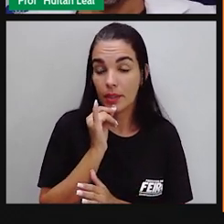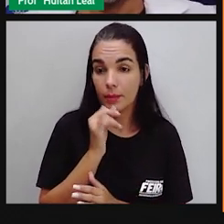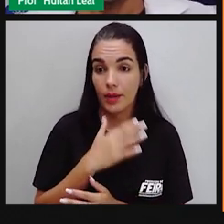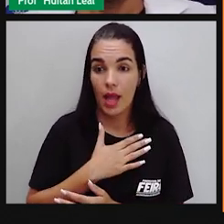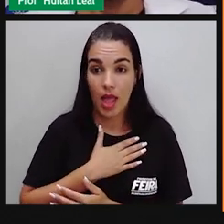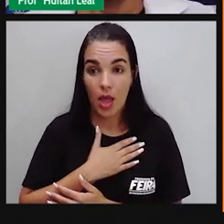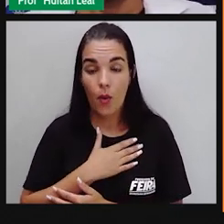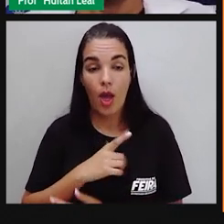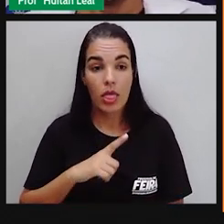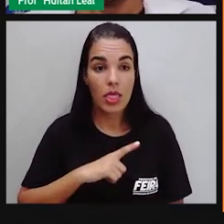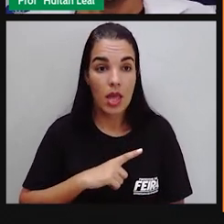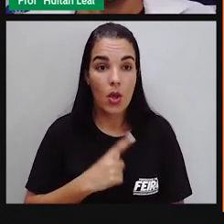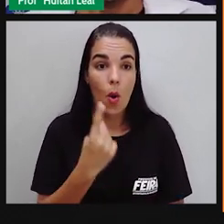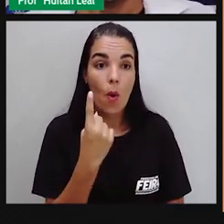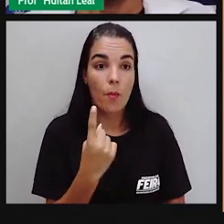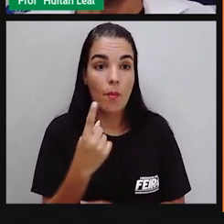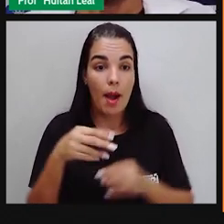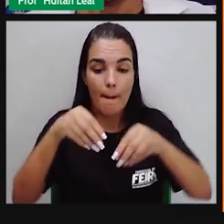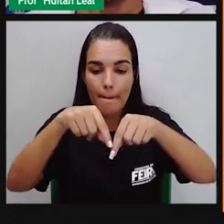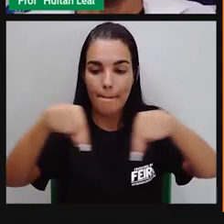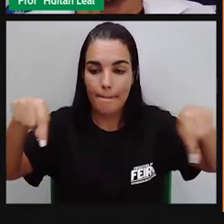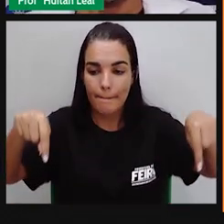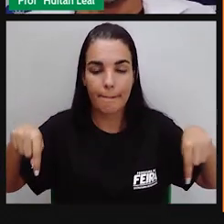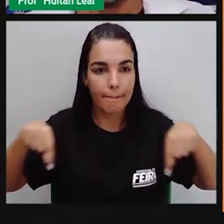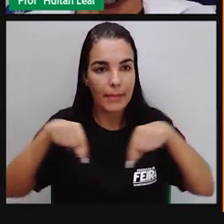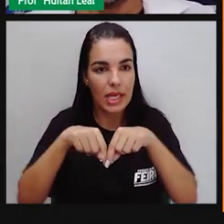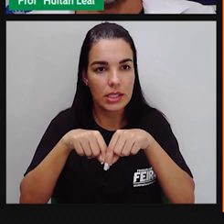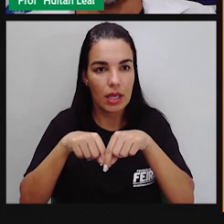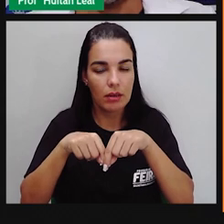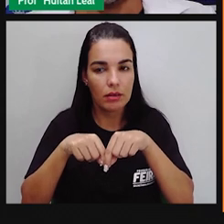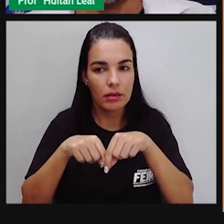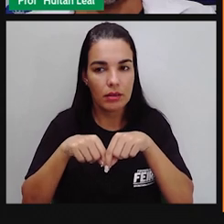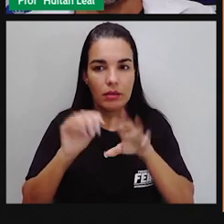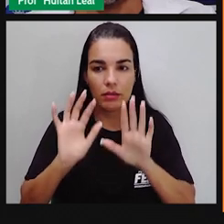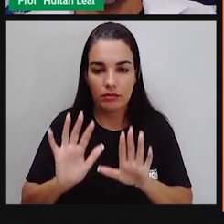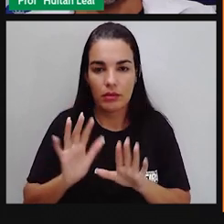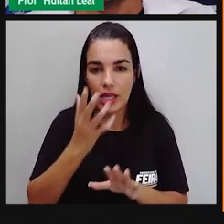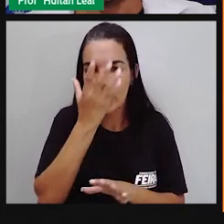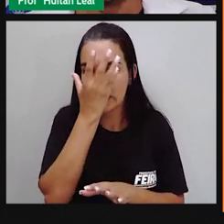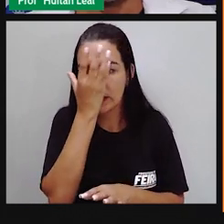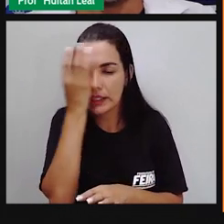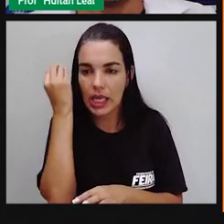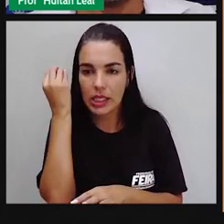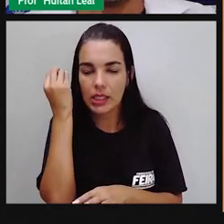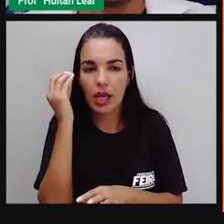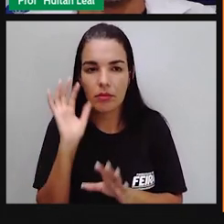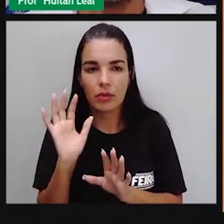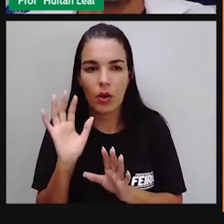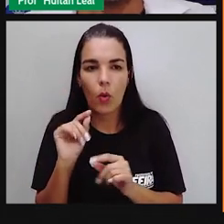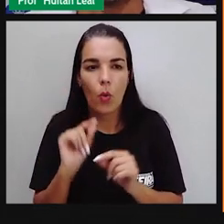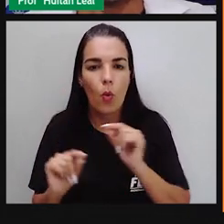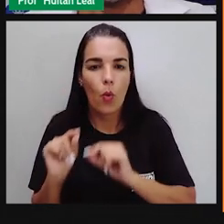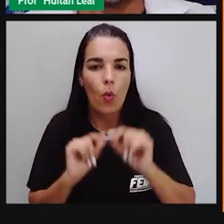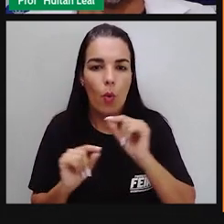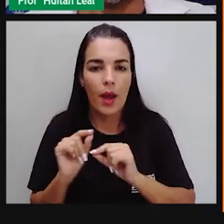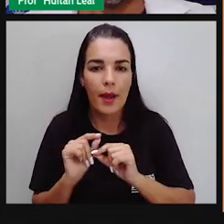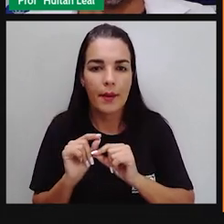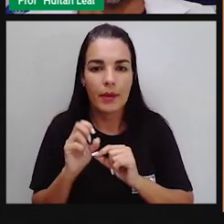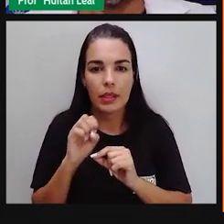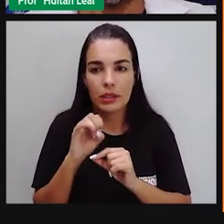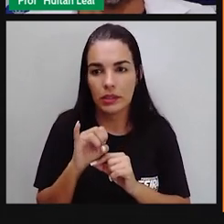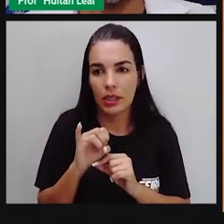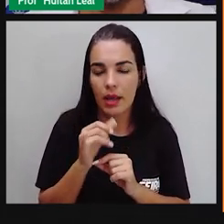ok? uma mesa, esqueça a ideia de fabricação, a mesa está aqui, se você